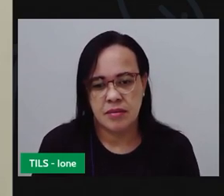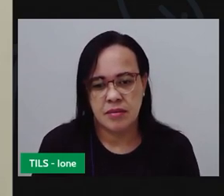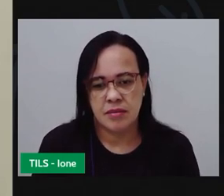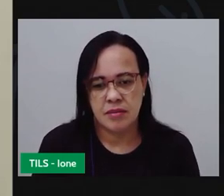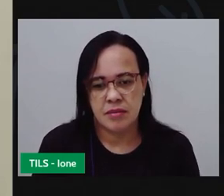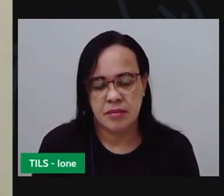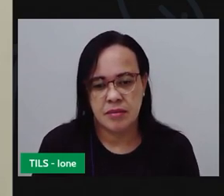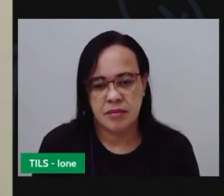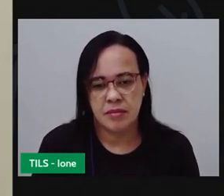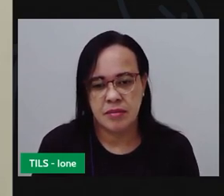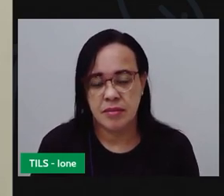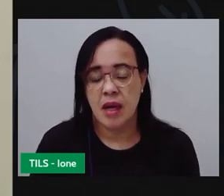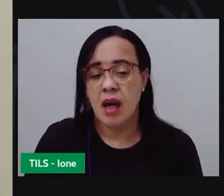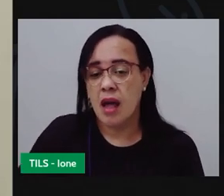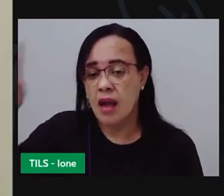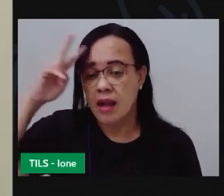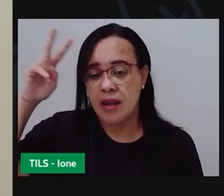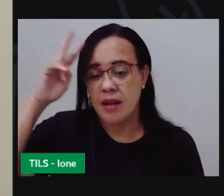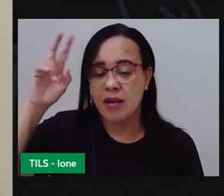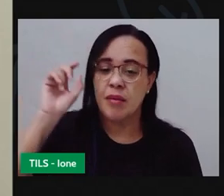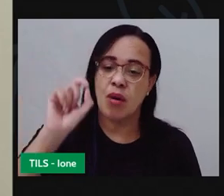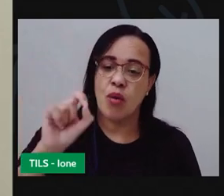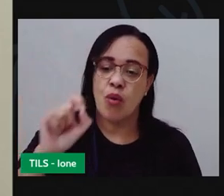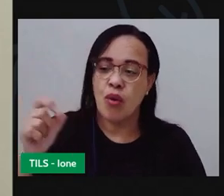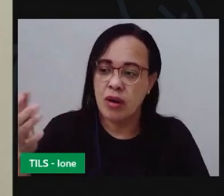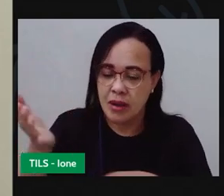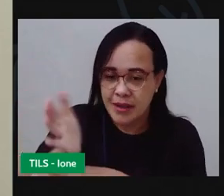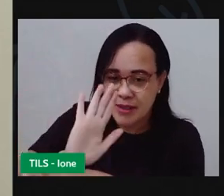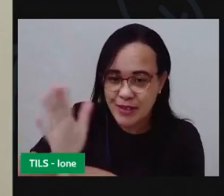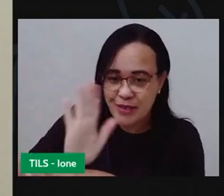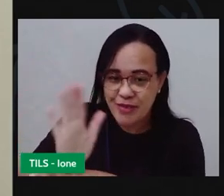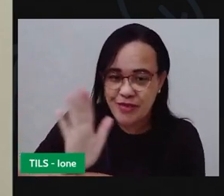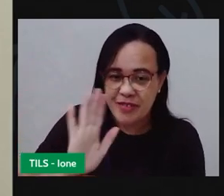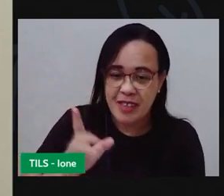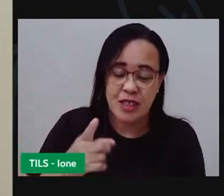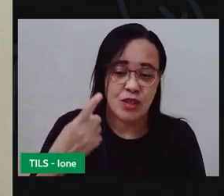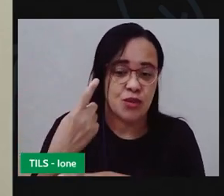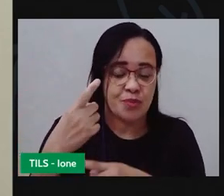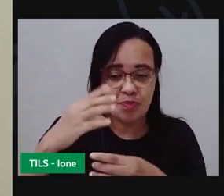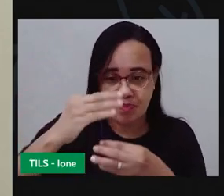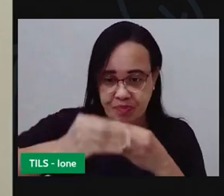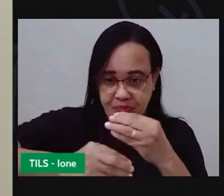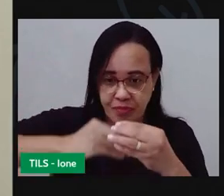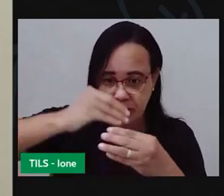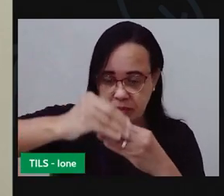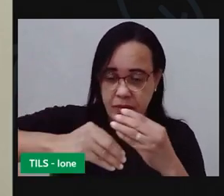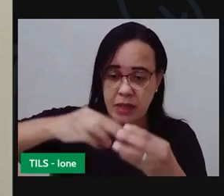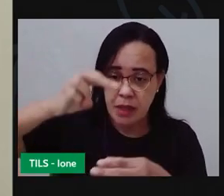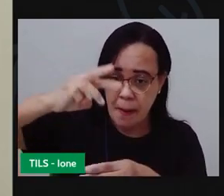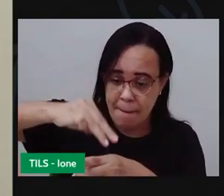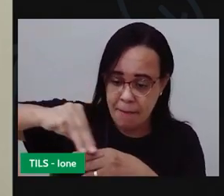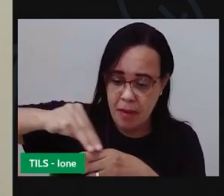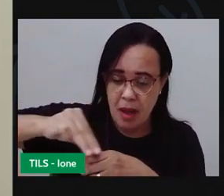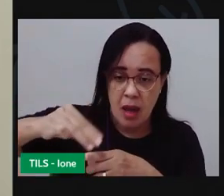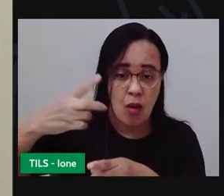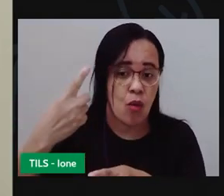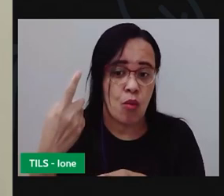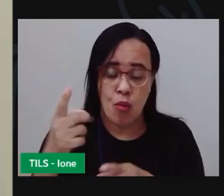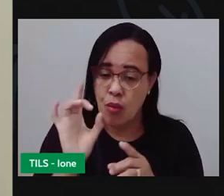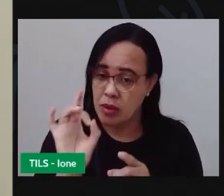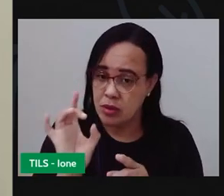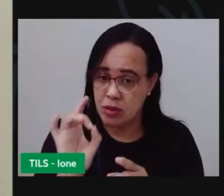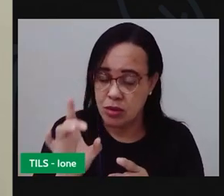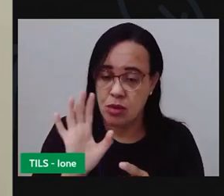lembre-se criança que aqui no vídeo eu só forrei uma argola pra você ver como é que faz